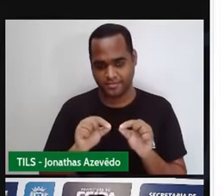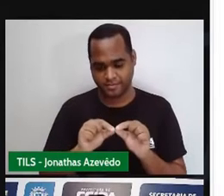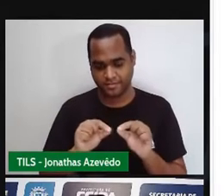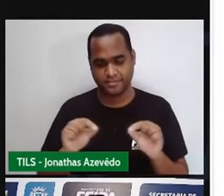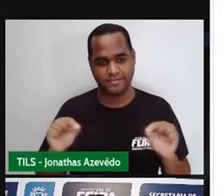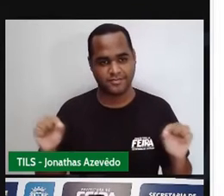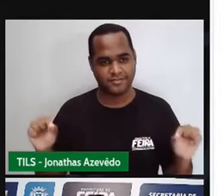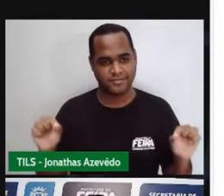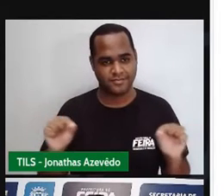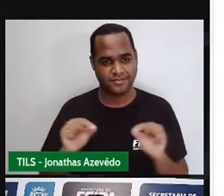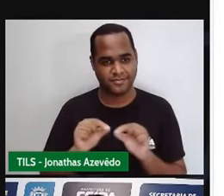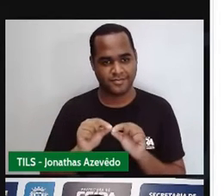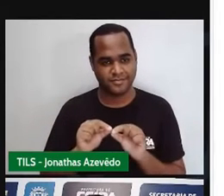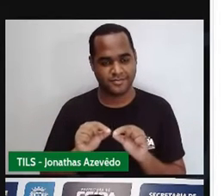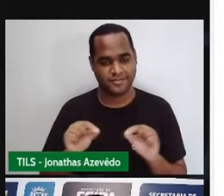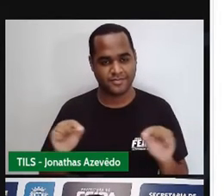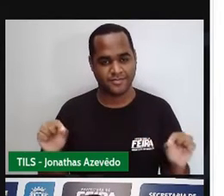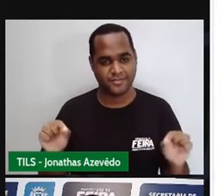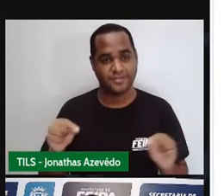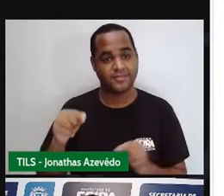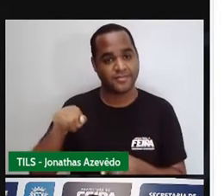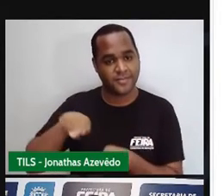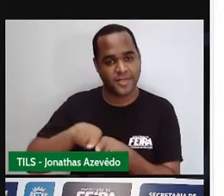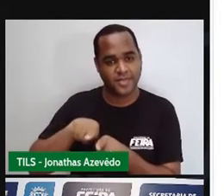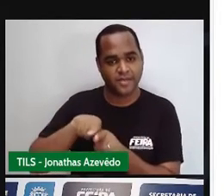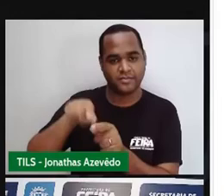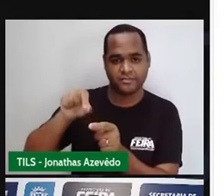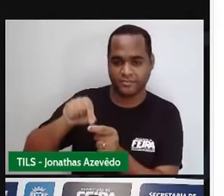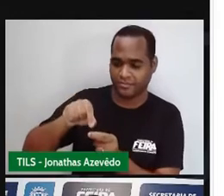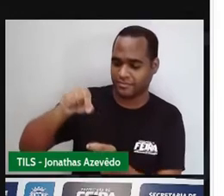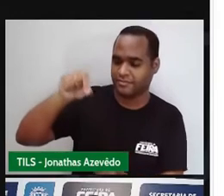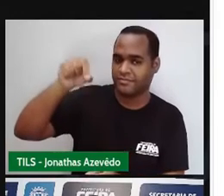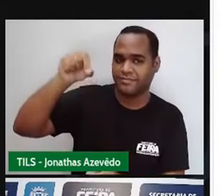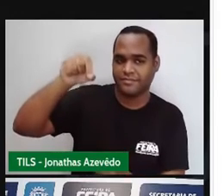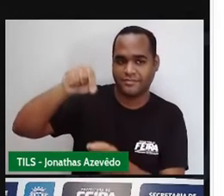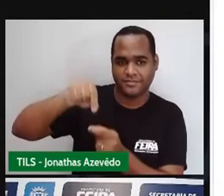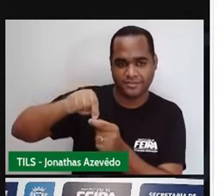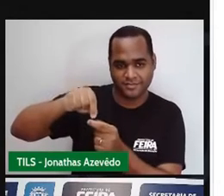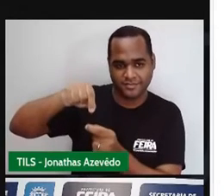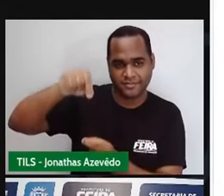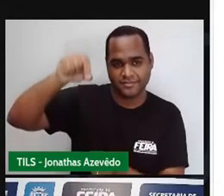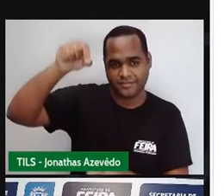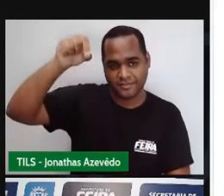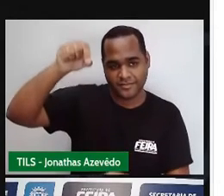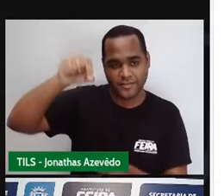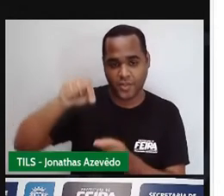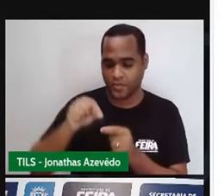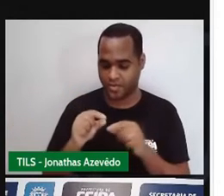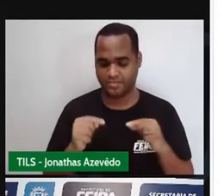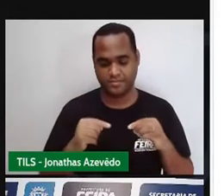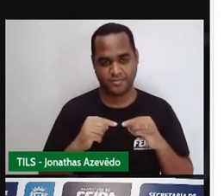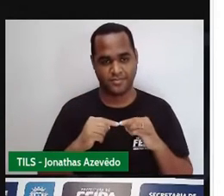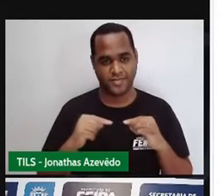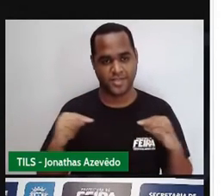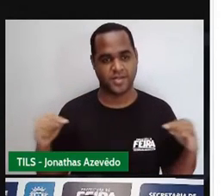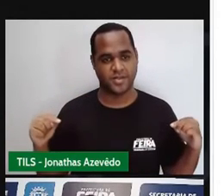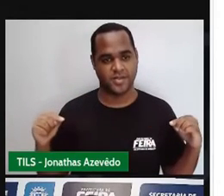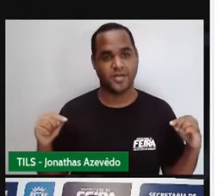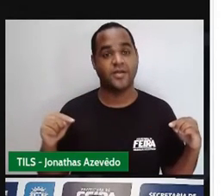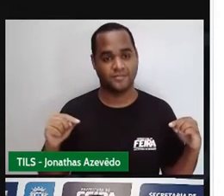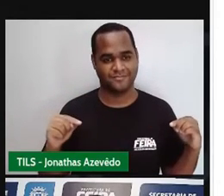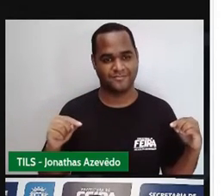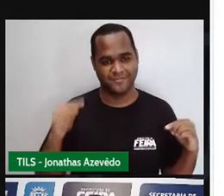e a medida da altura. Comprimento e altura de quem? Do